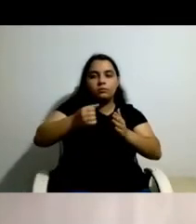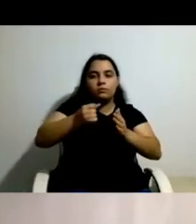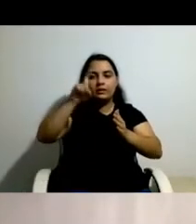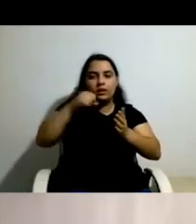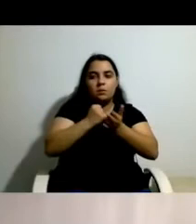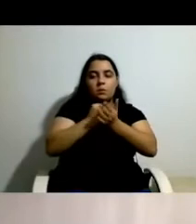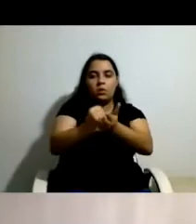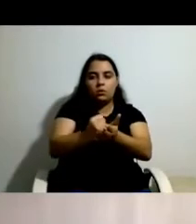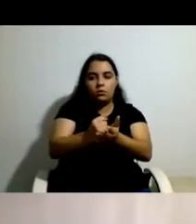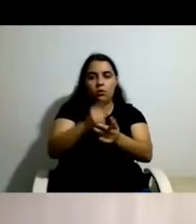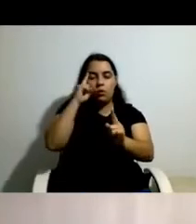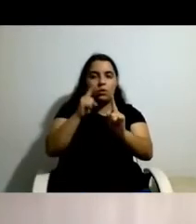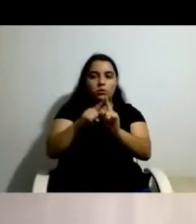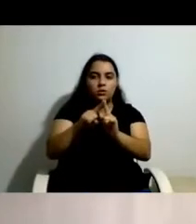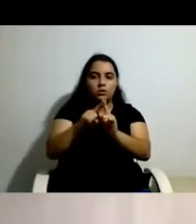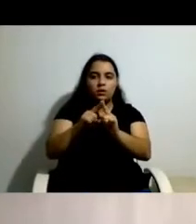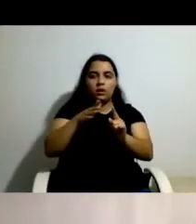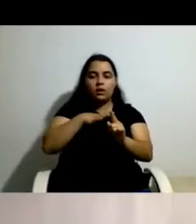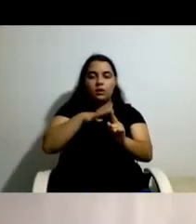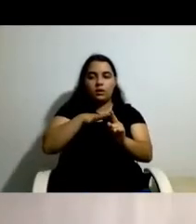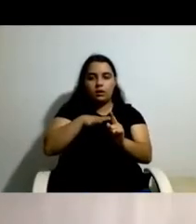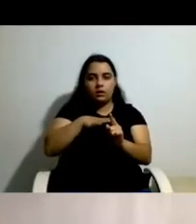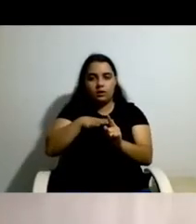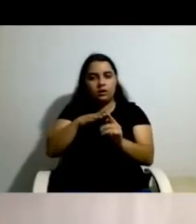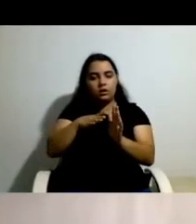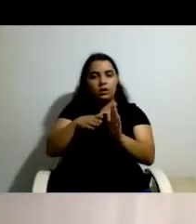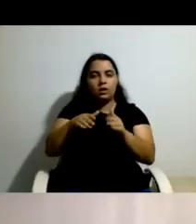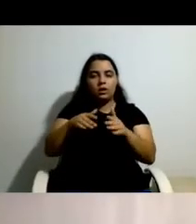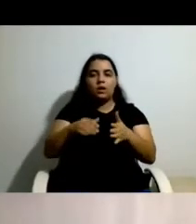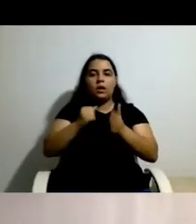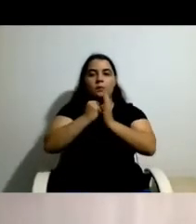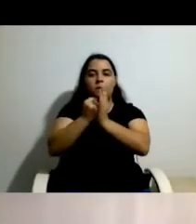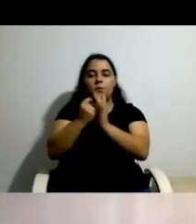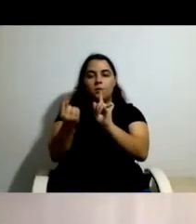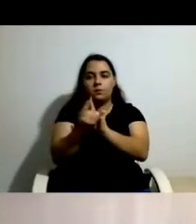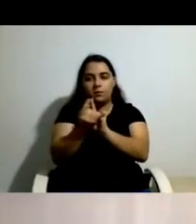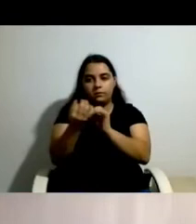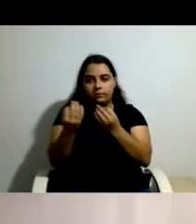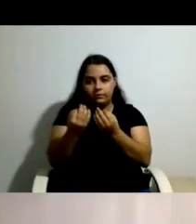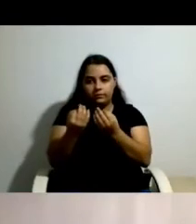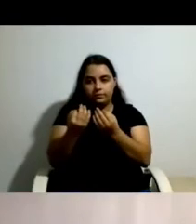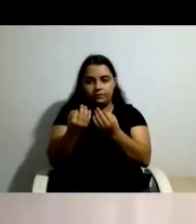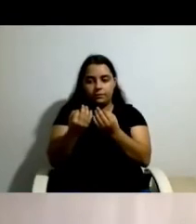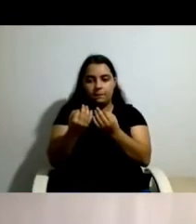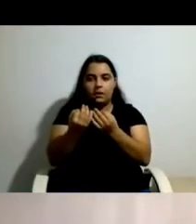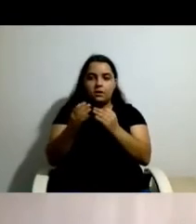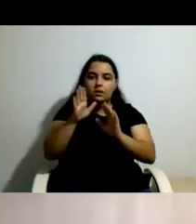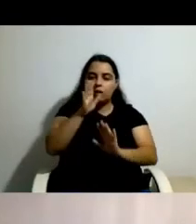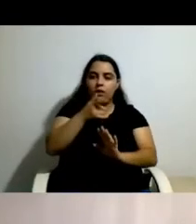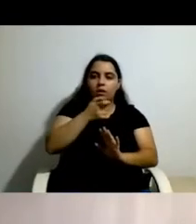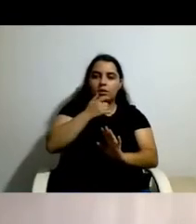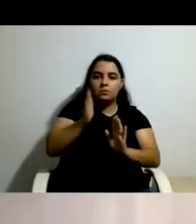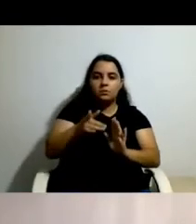garantir exatamente o teste do mecanismo de assistência pessoal num período de horas de assistência efetivamente necessárias para a autonomia das pessoas